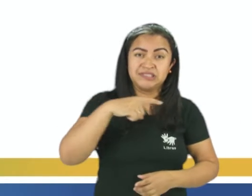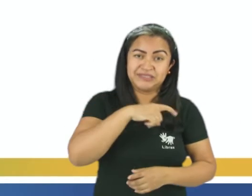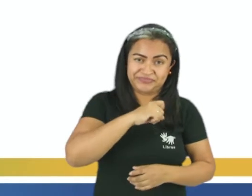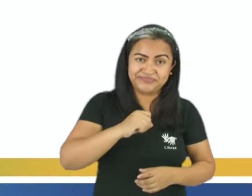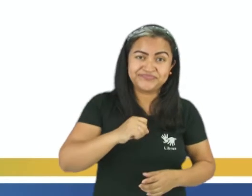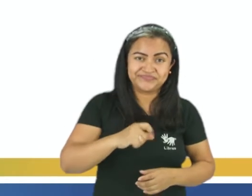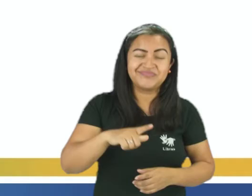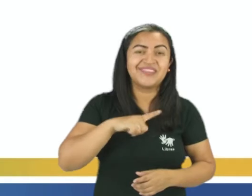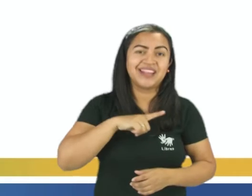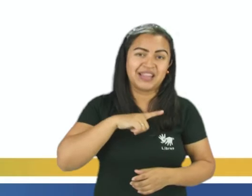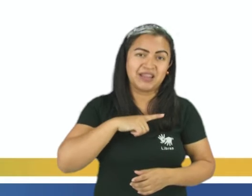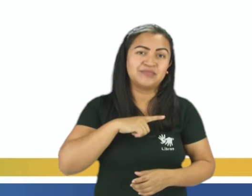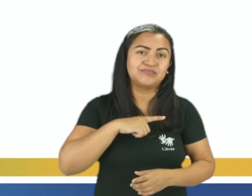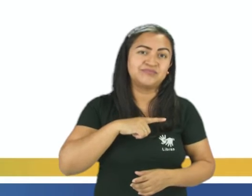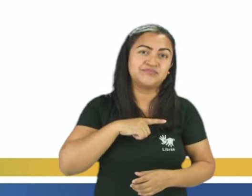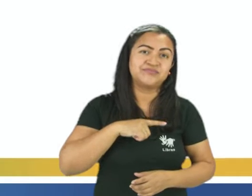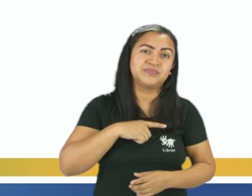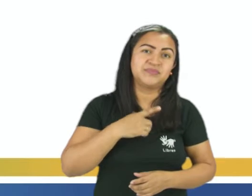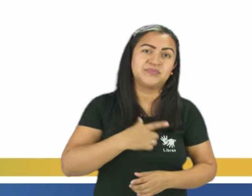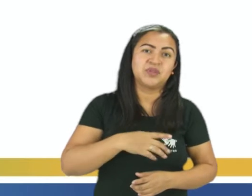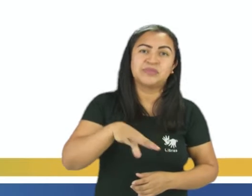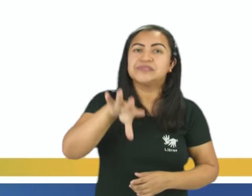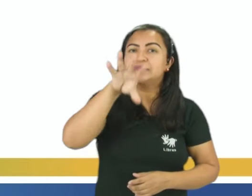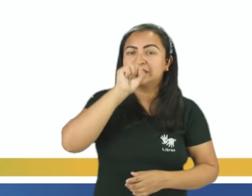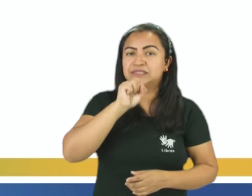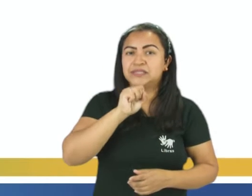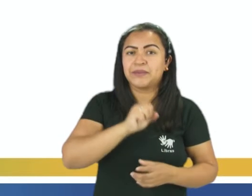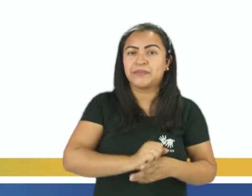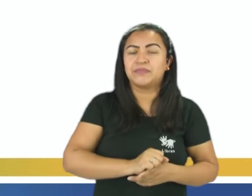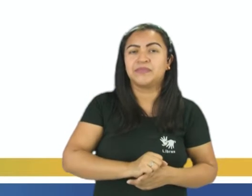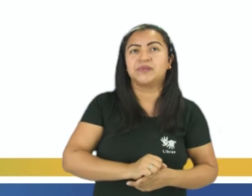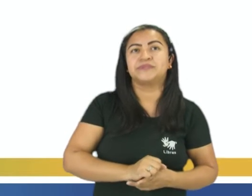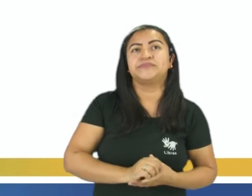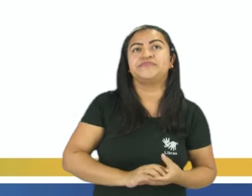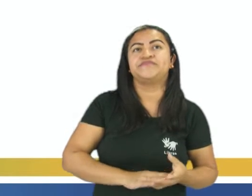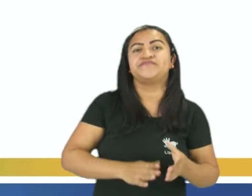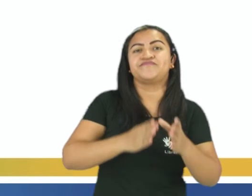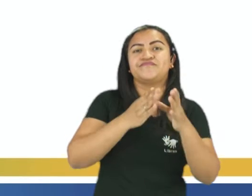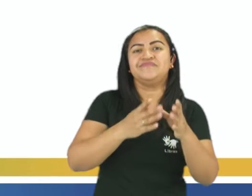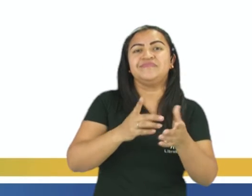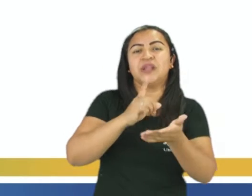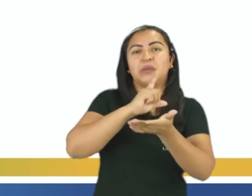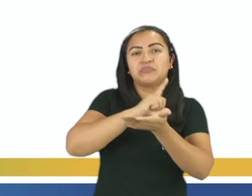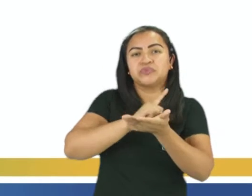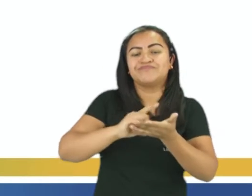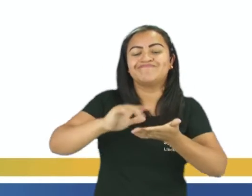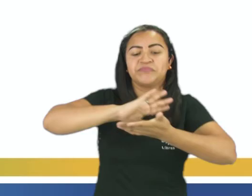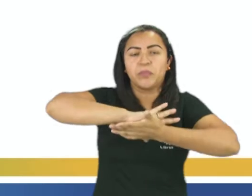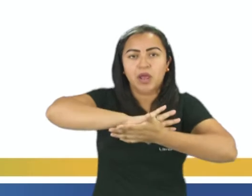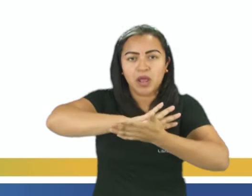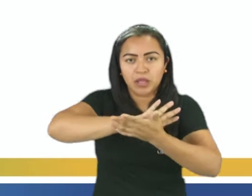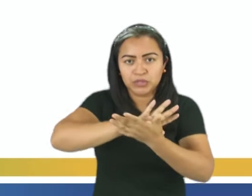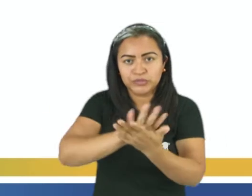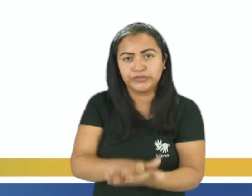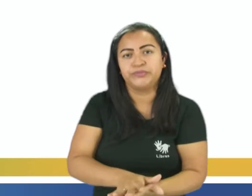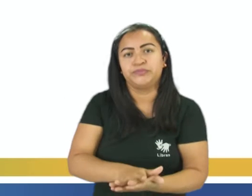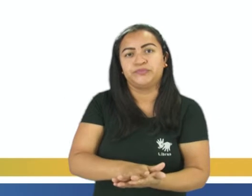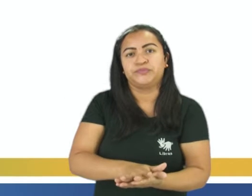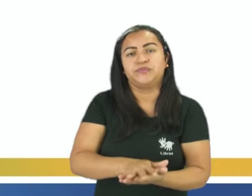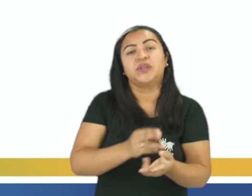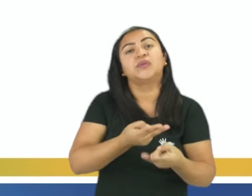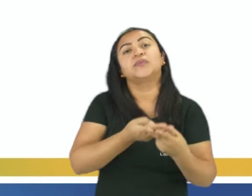bactérias, tá, que não precisam de oxigênio. Para degradação do que? Do material orgânico. Então, a